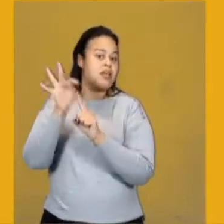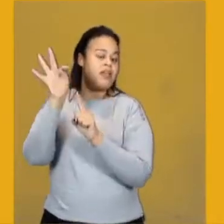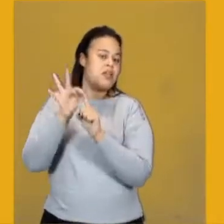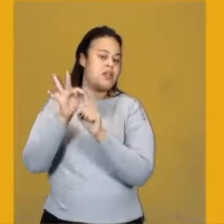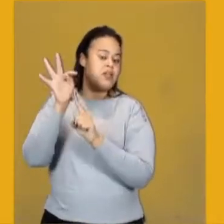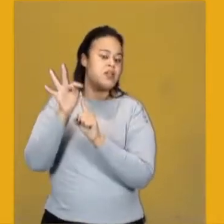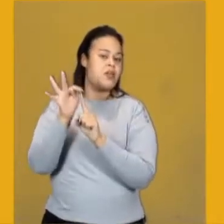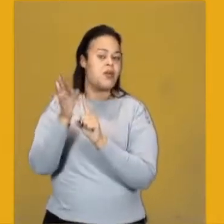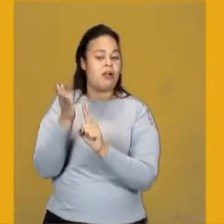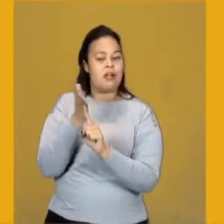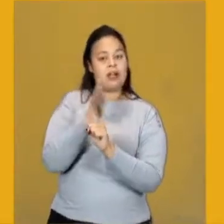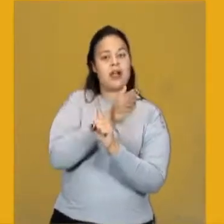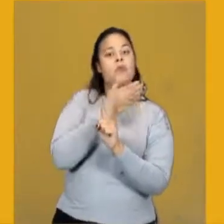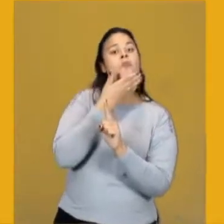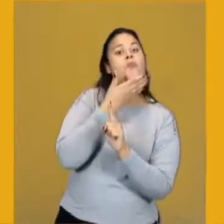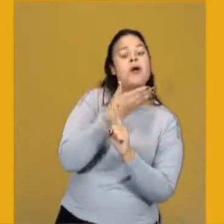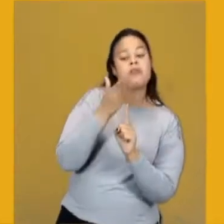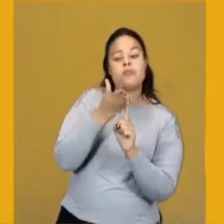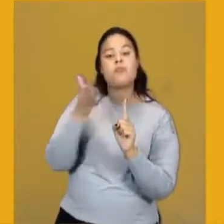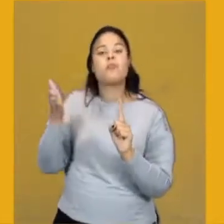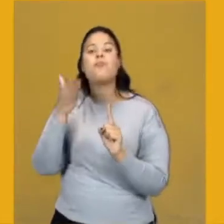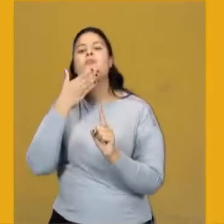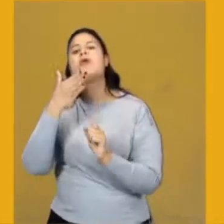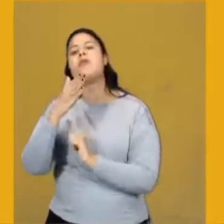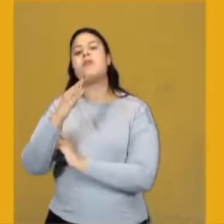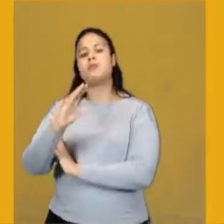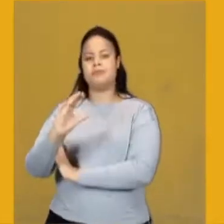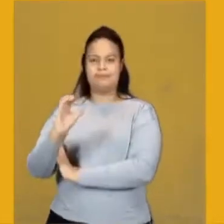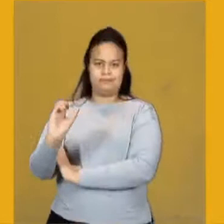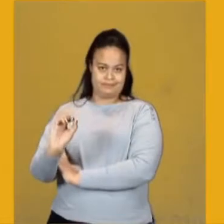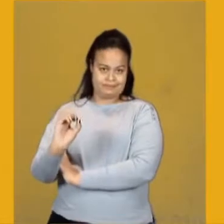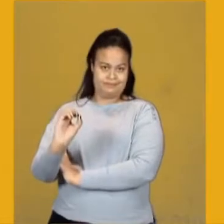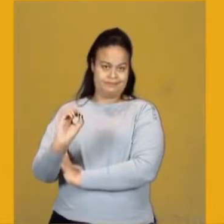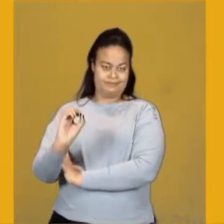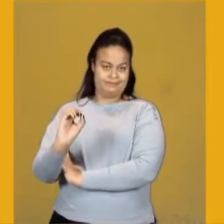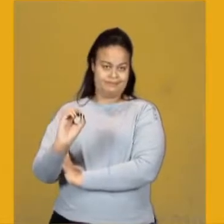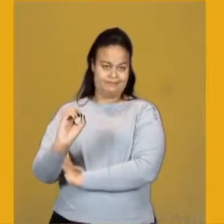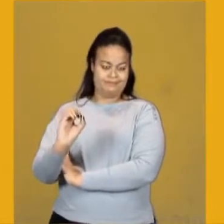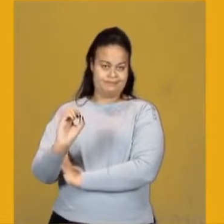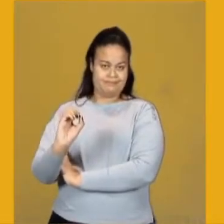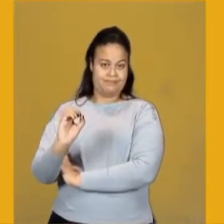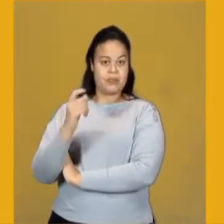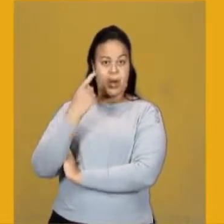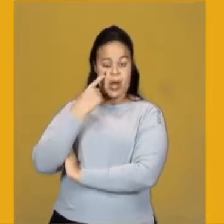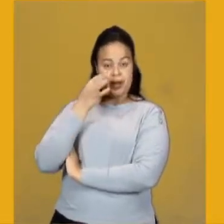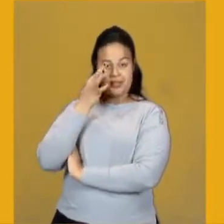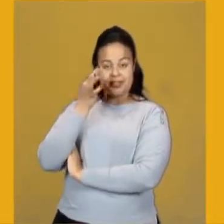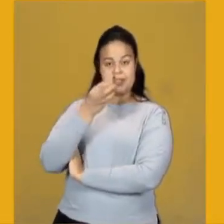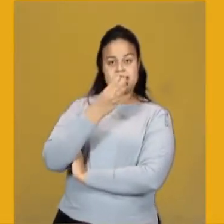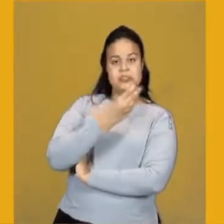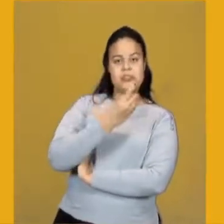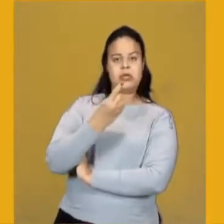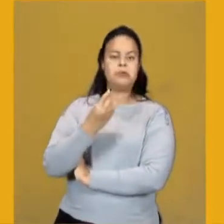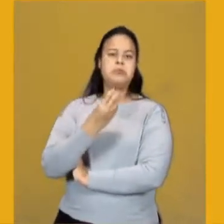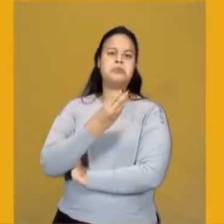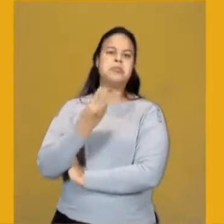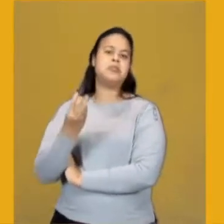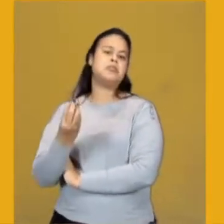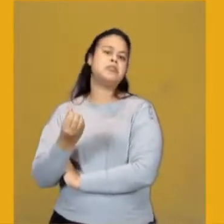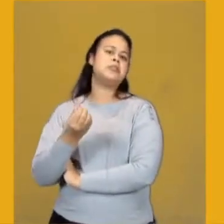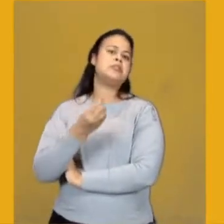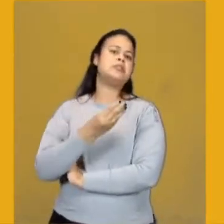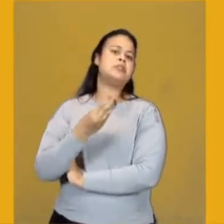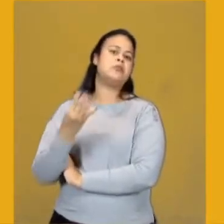prevista foi de quantos graus Celsius. Então eu observo aqui, 31, 36, 36, 34,